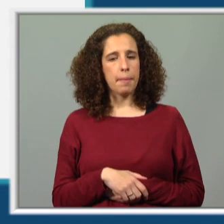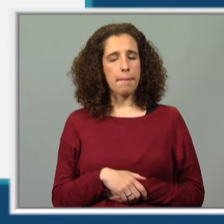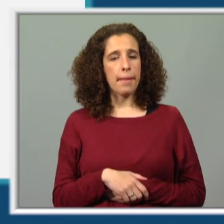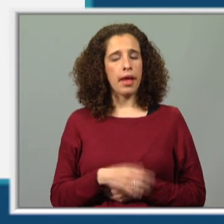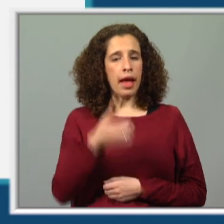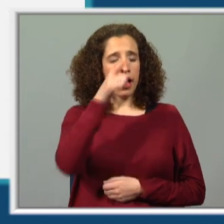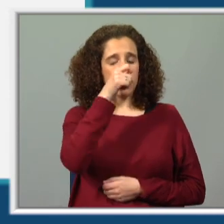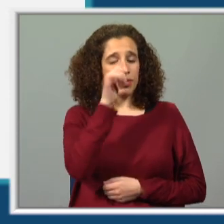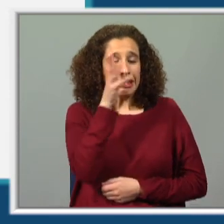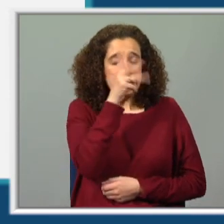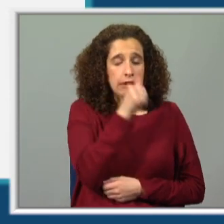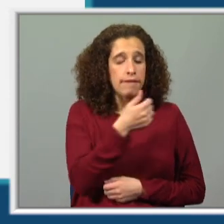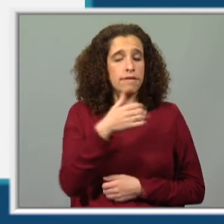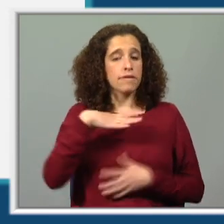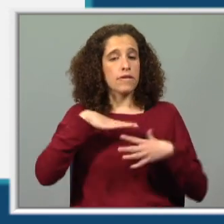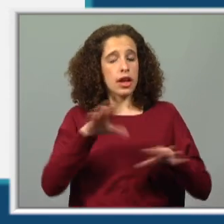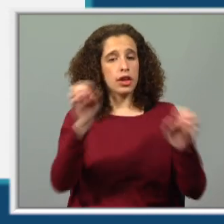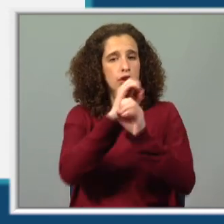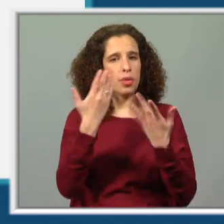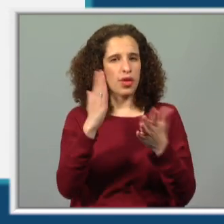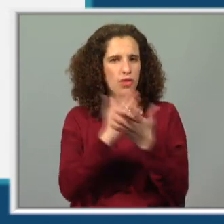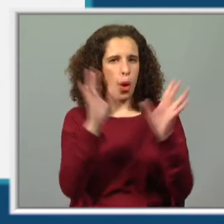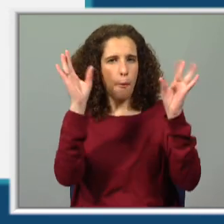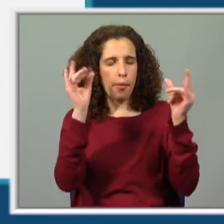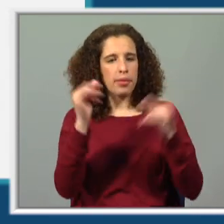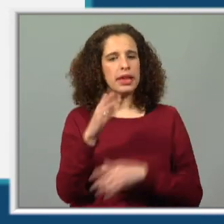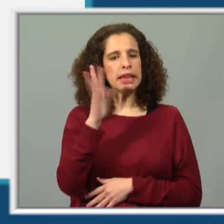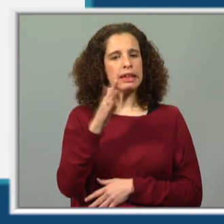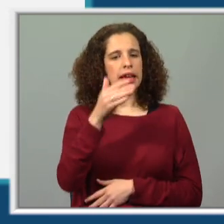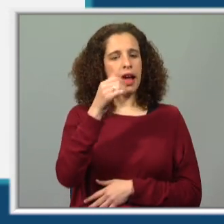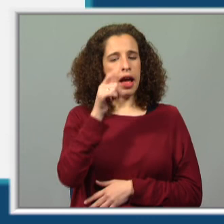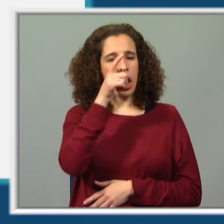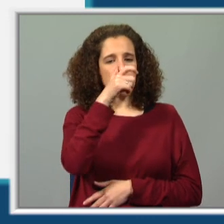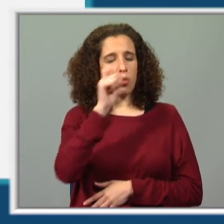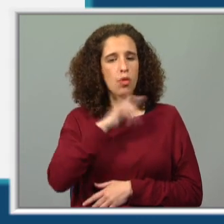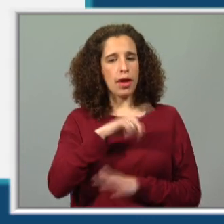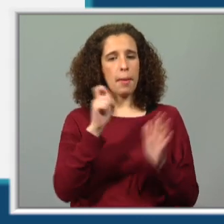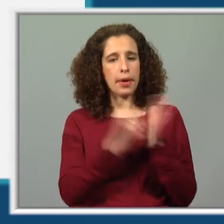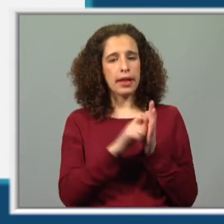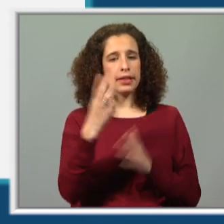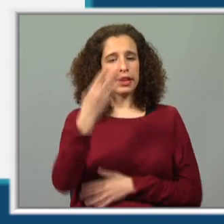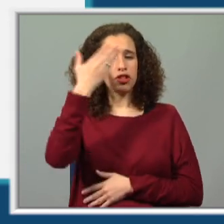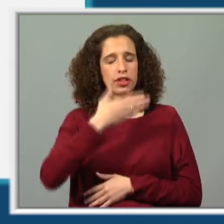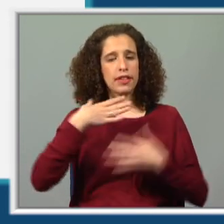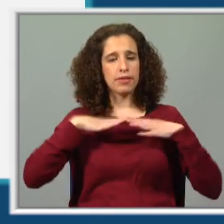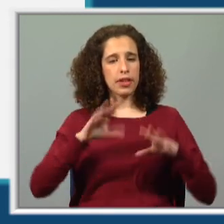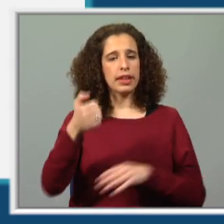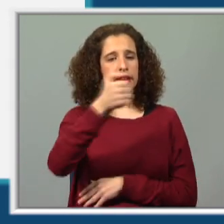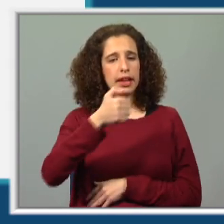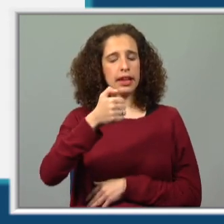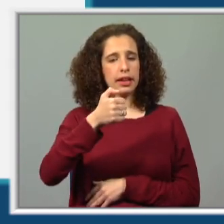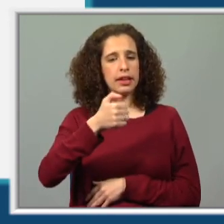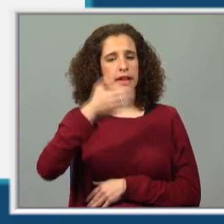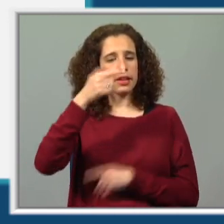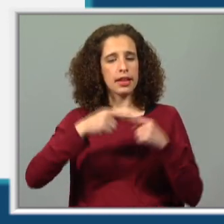infelizmente não tiram férias, mas isso foi aqui uma brincadeira, será que estas formigas podiam marcar três dias de férias na quinta